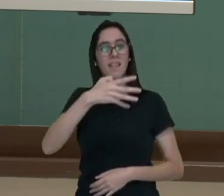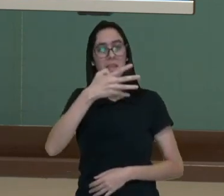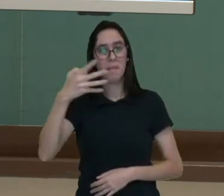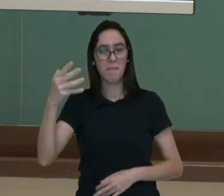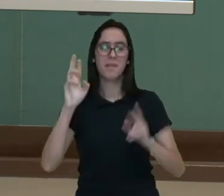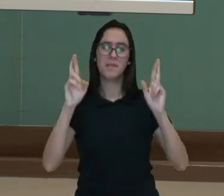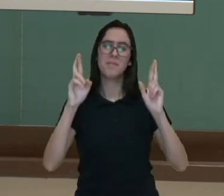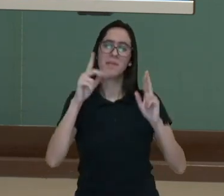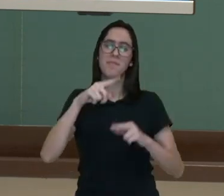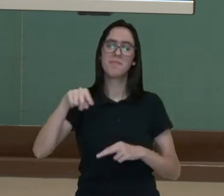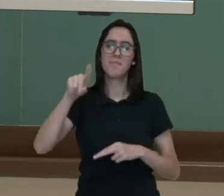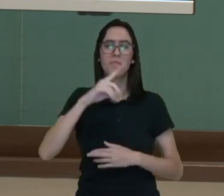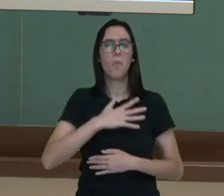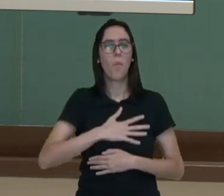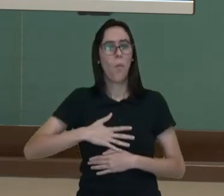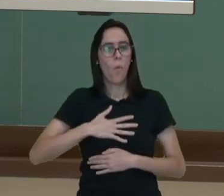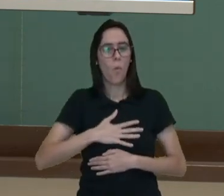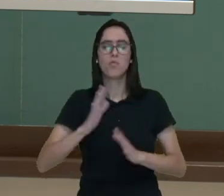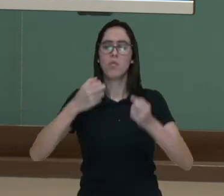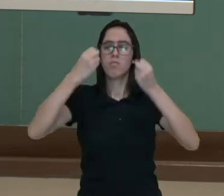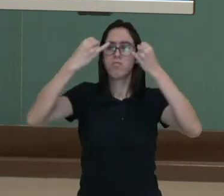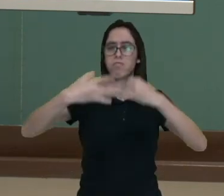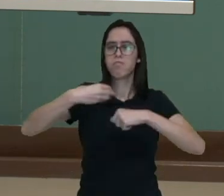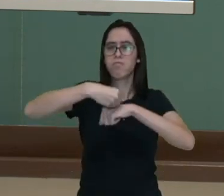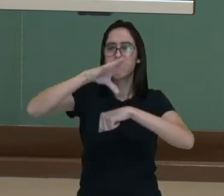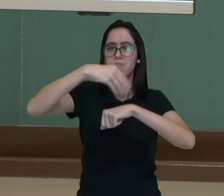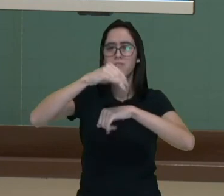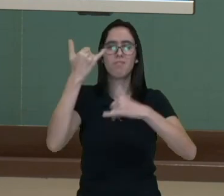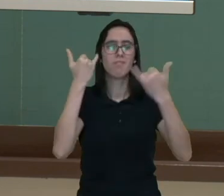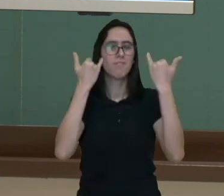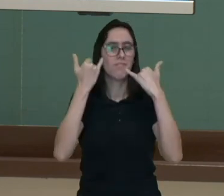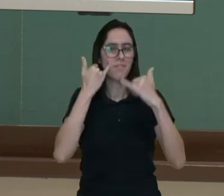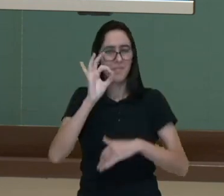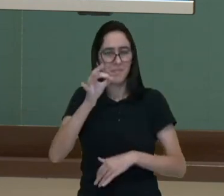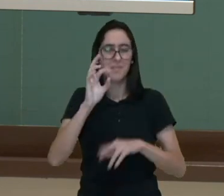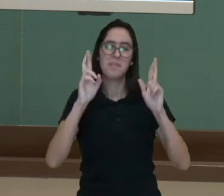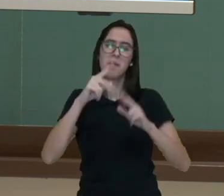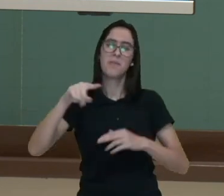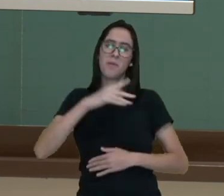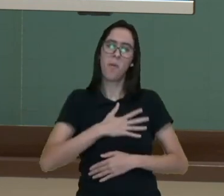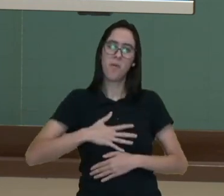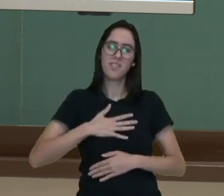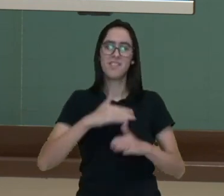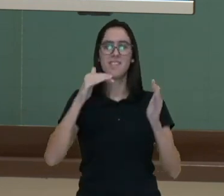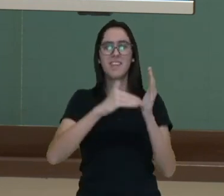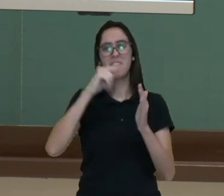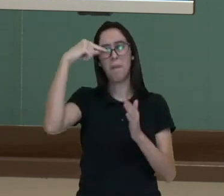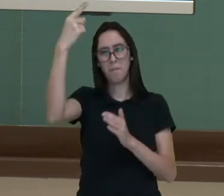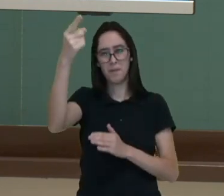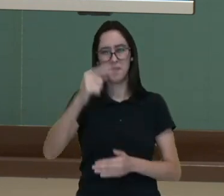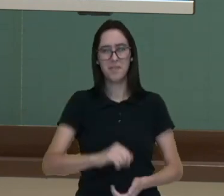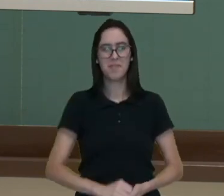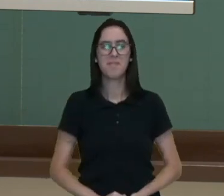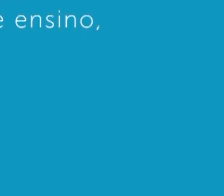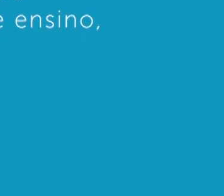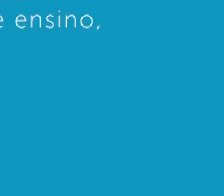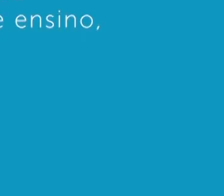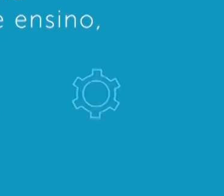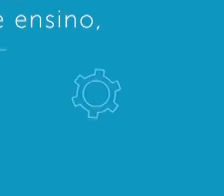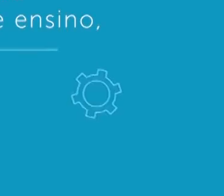tabelas, exploramos aí algumas, né, informações que estão contidas nela. Espero que vocês tenham gostado e até breve!